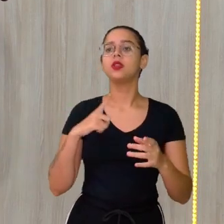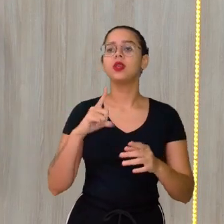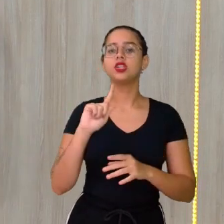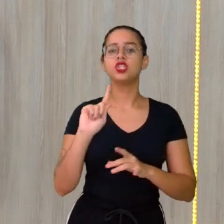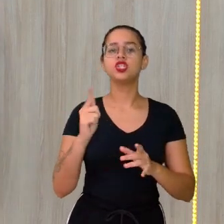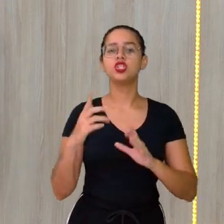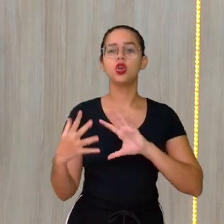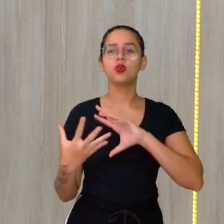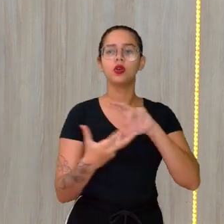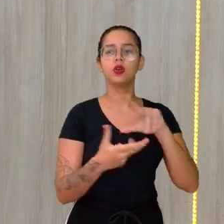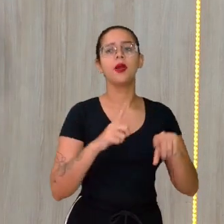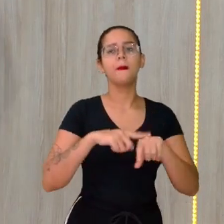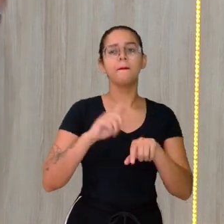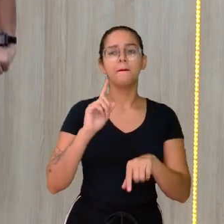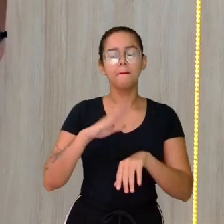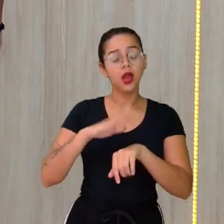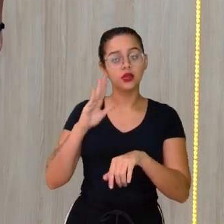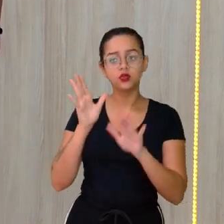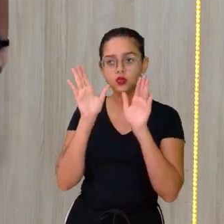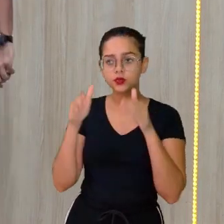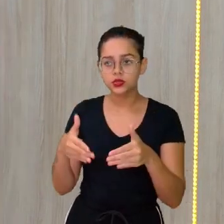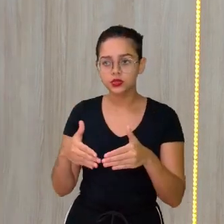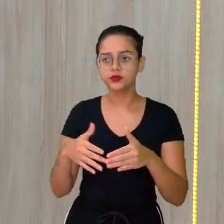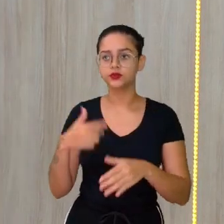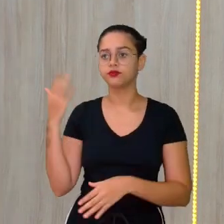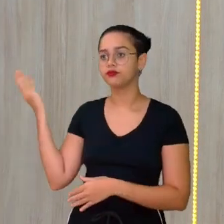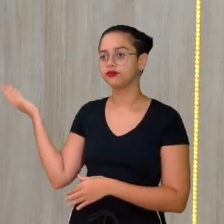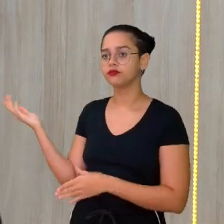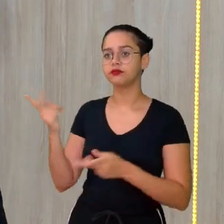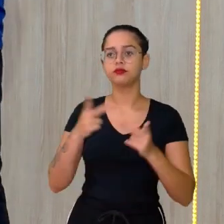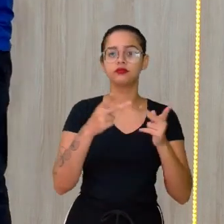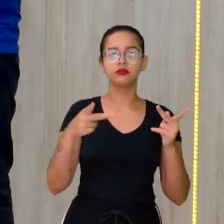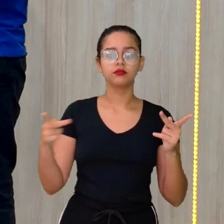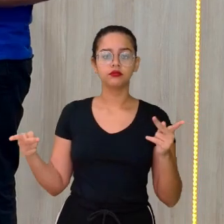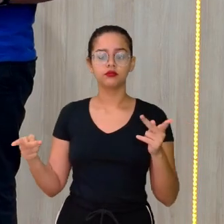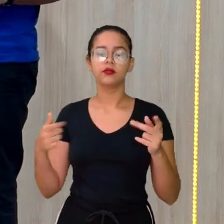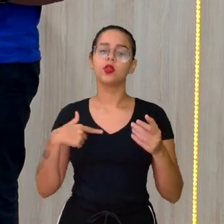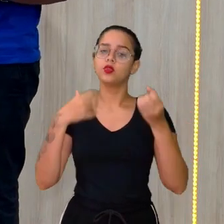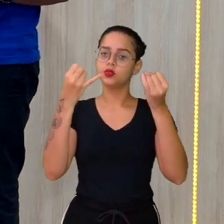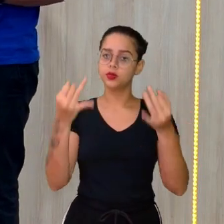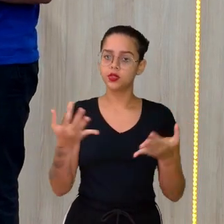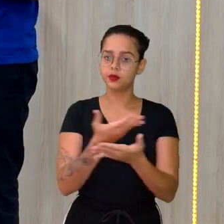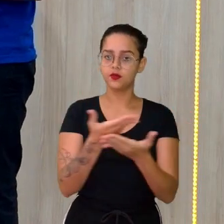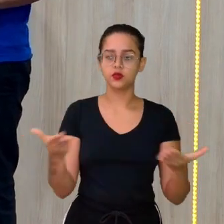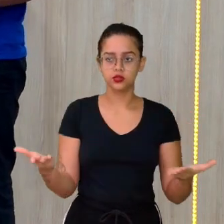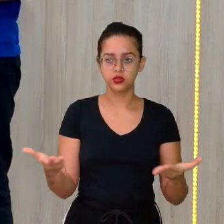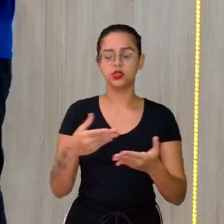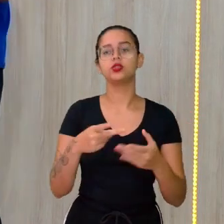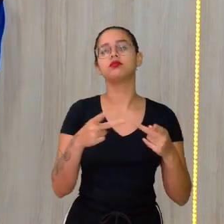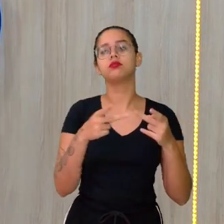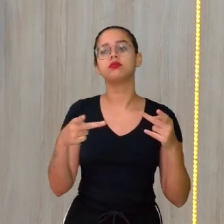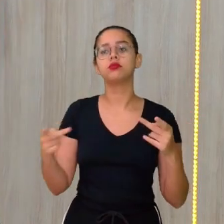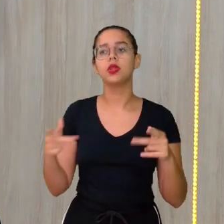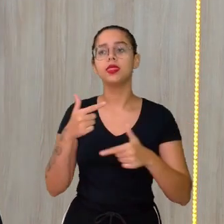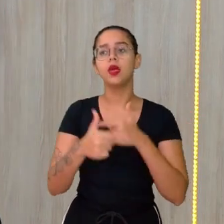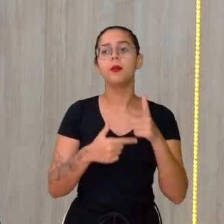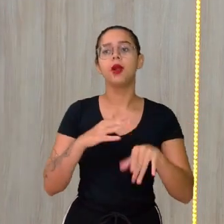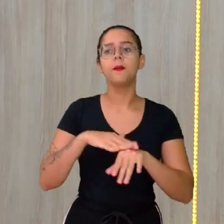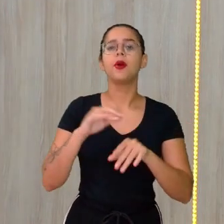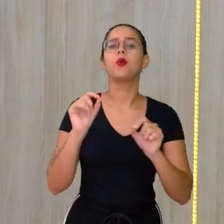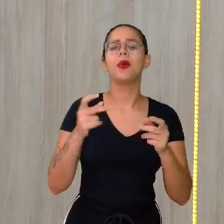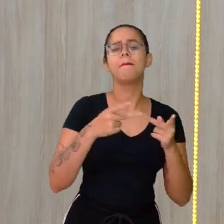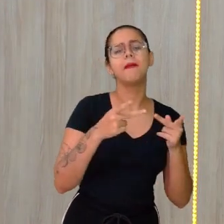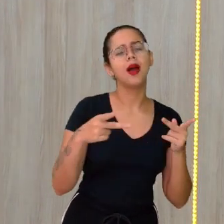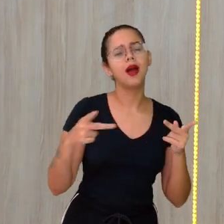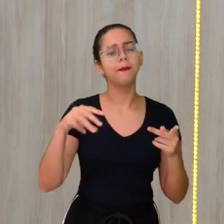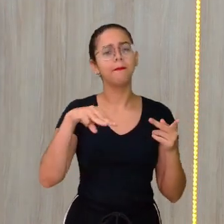análise. E a gente vai ver rapidinho as duas aqui, ó. Primeiro, a escala cartográfica. Como eu falei para vocês, a escala cartográfica, a gente vai trabalhar mapas mais